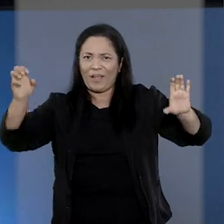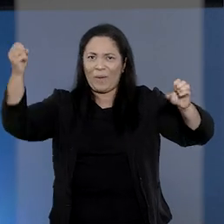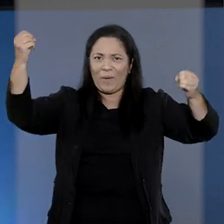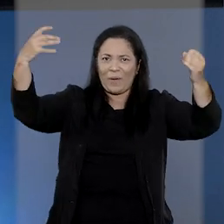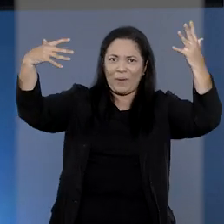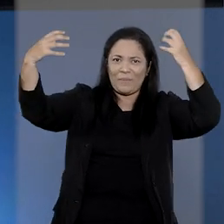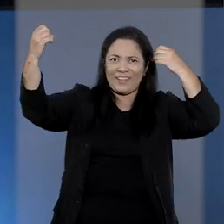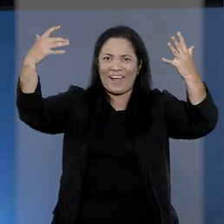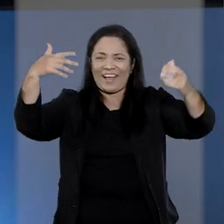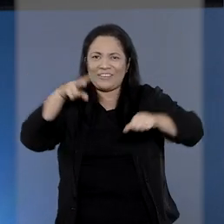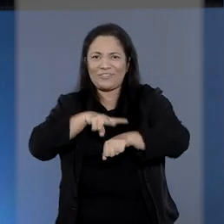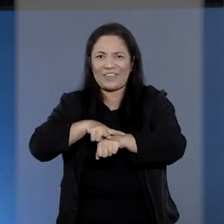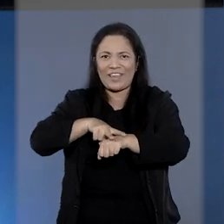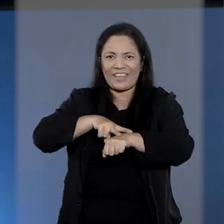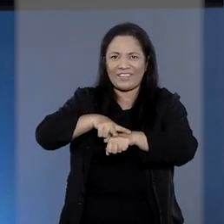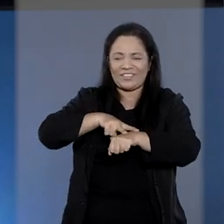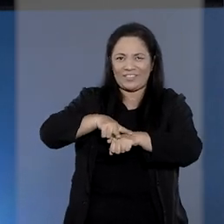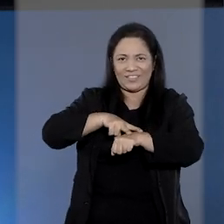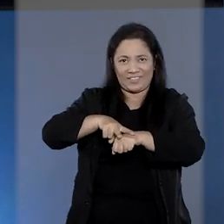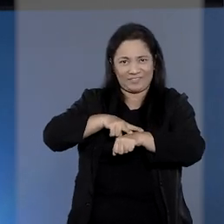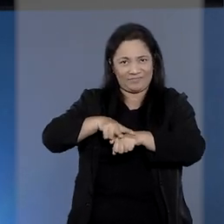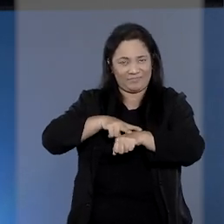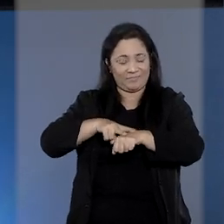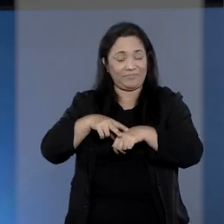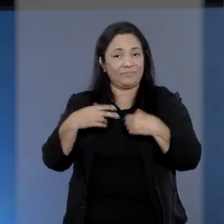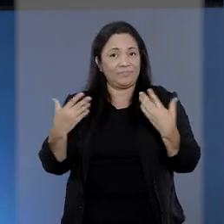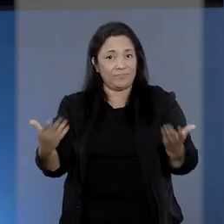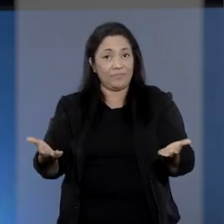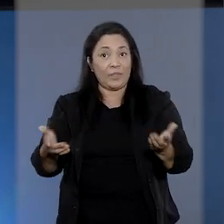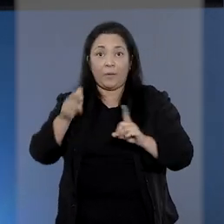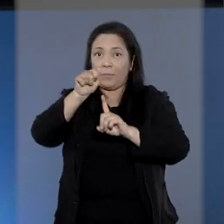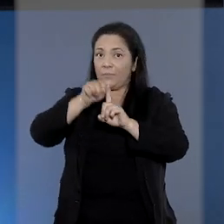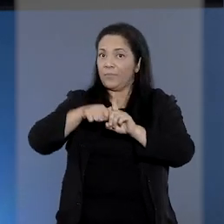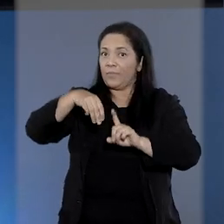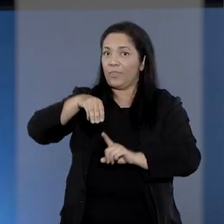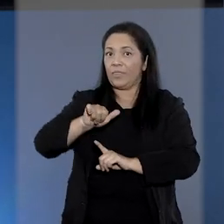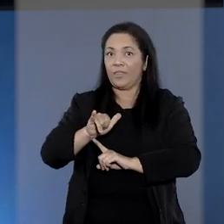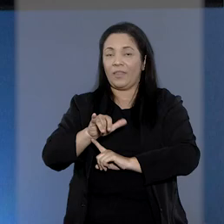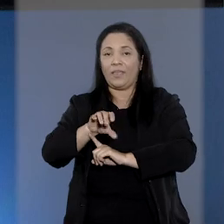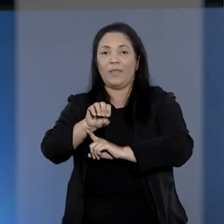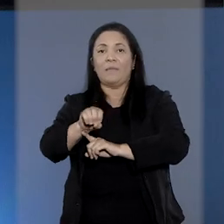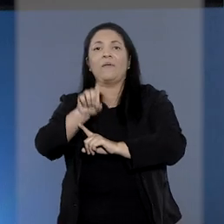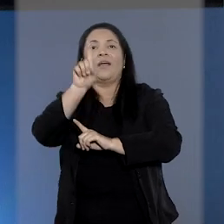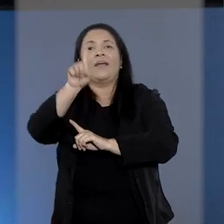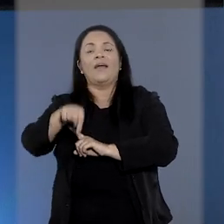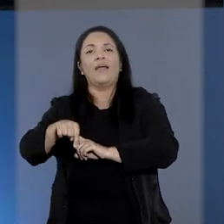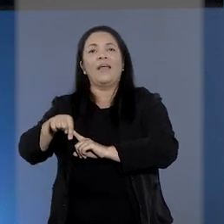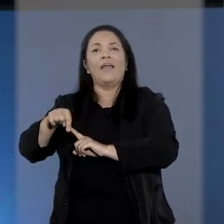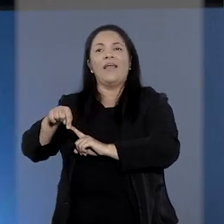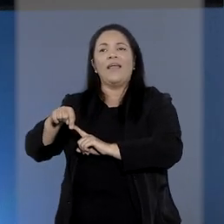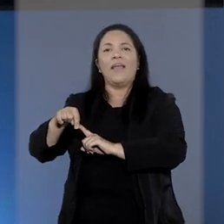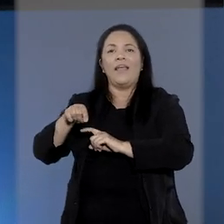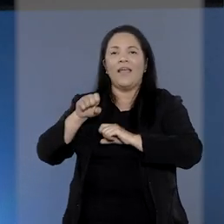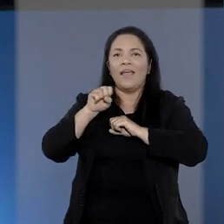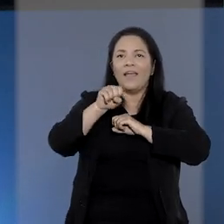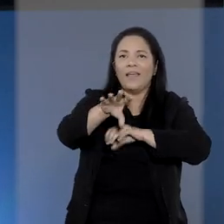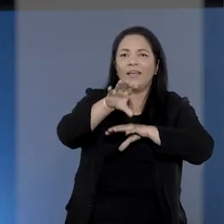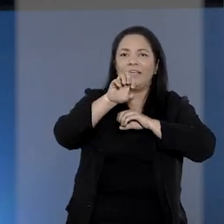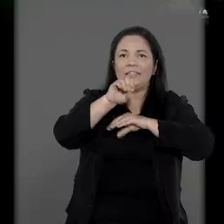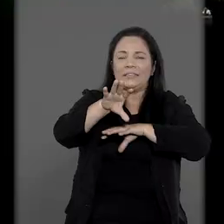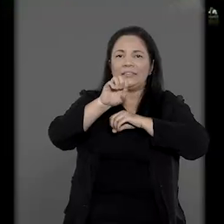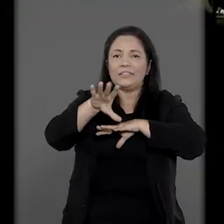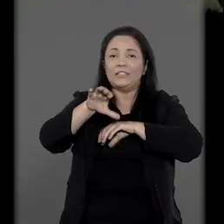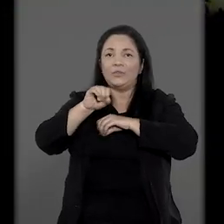iluminada na cor verde. A ação, durante o mês de maio, faz parte da mobilização do Tribunal da